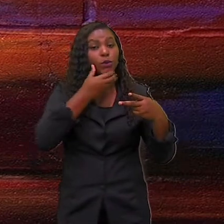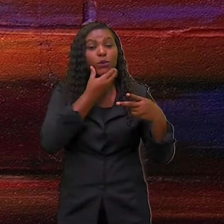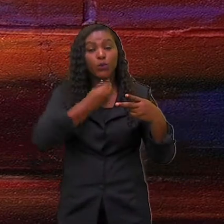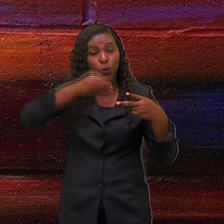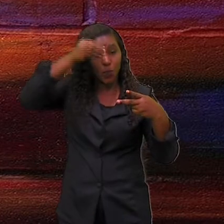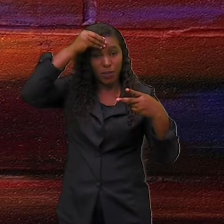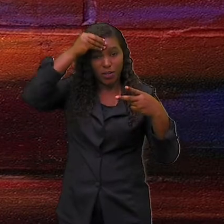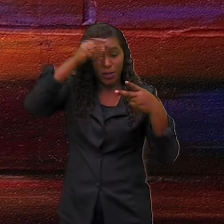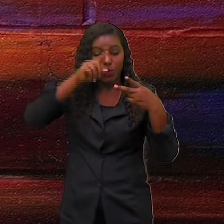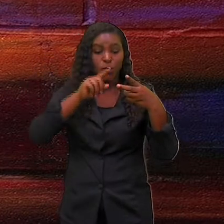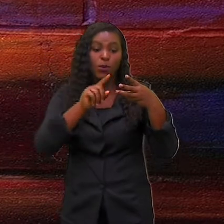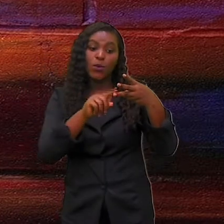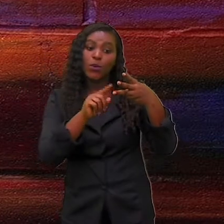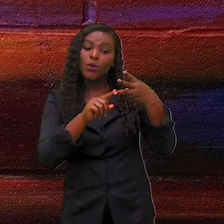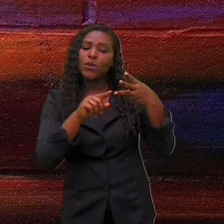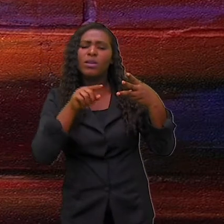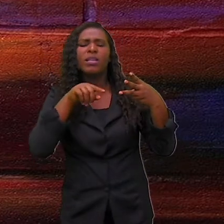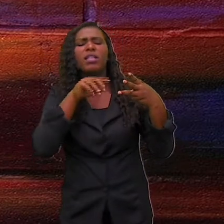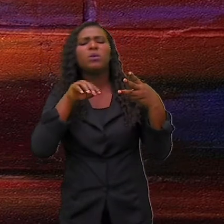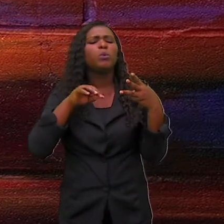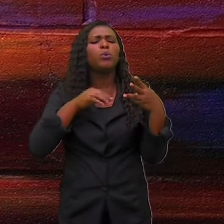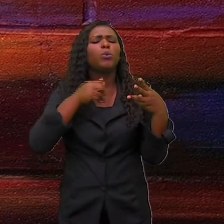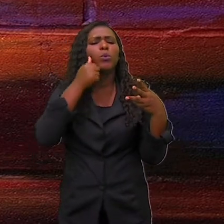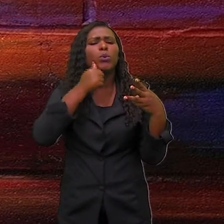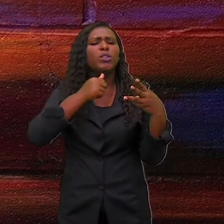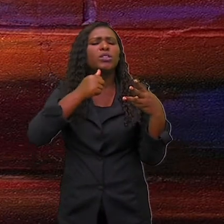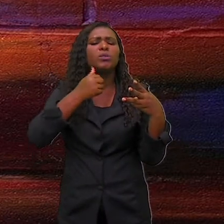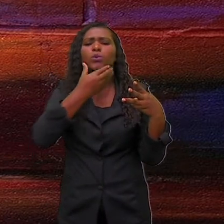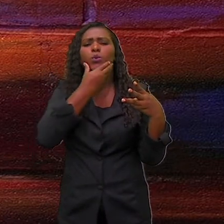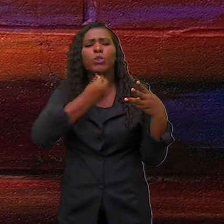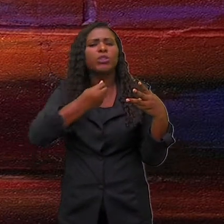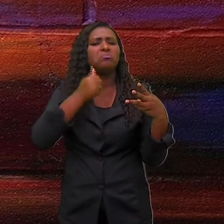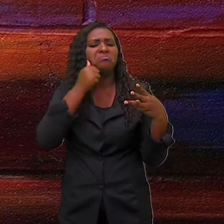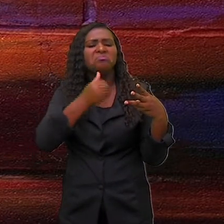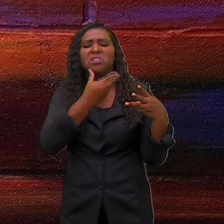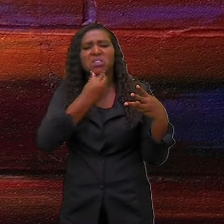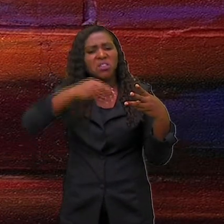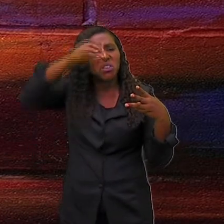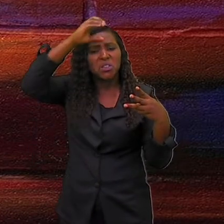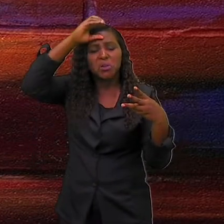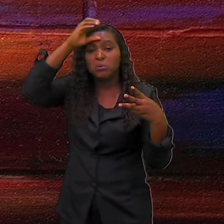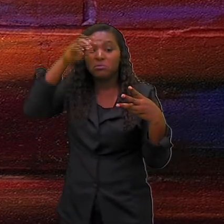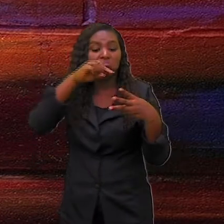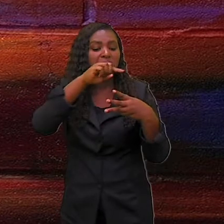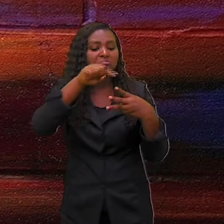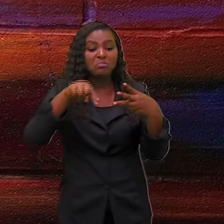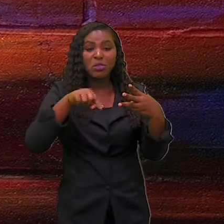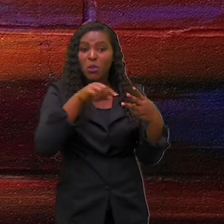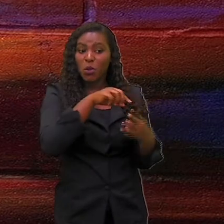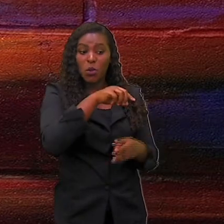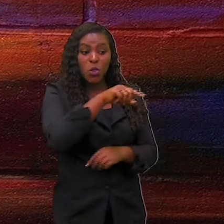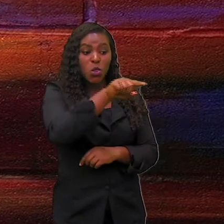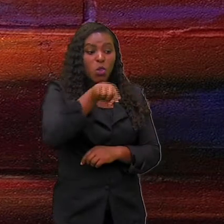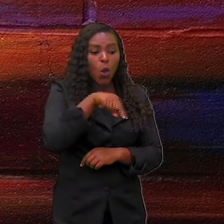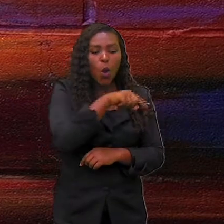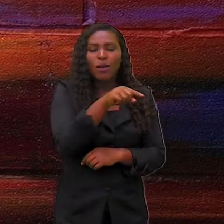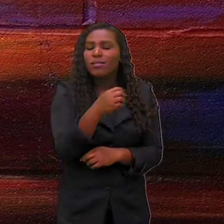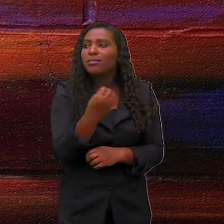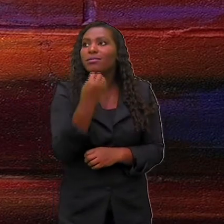temos aí vários sujeitos. Eu, meus sobrinhos e meus tios, né?